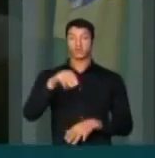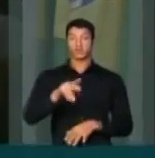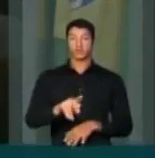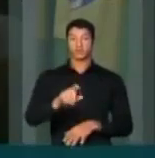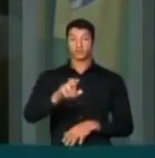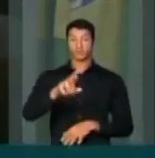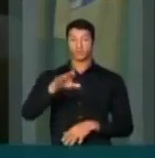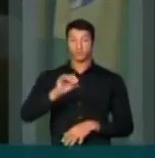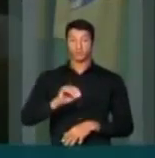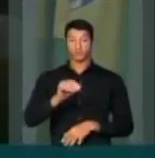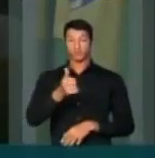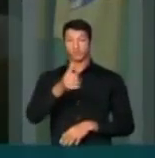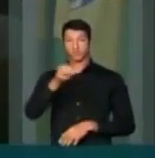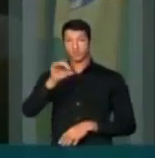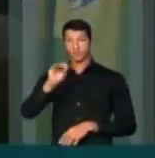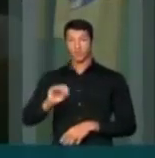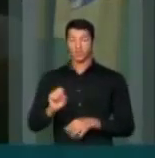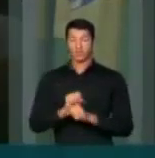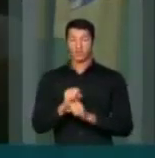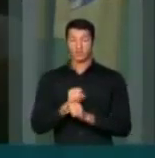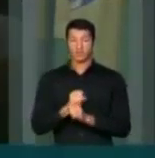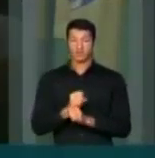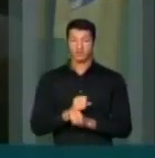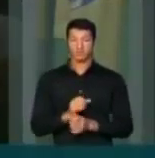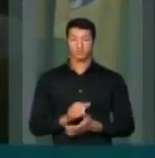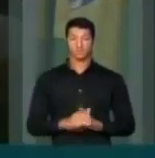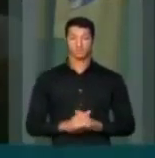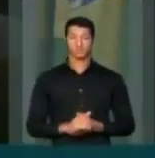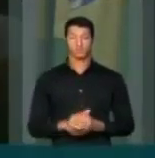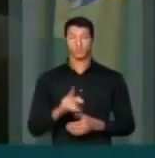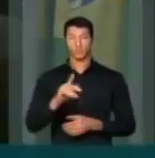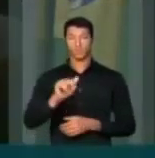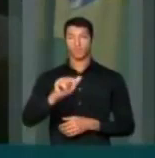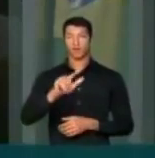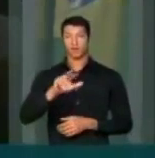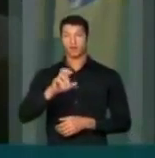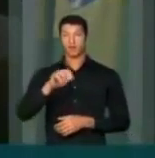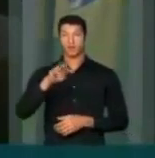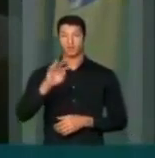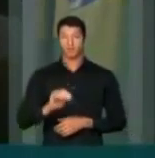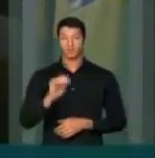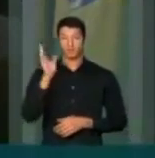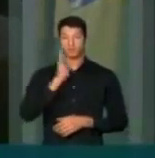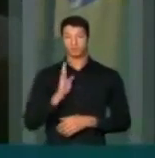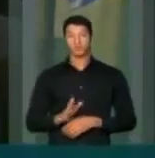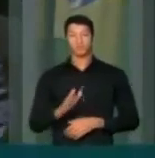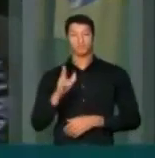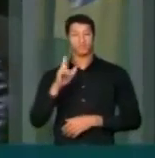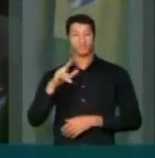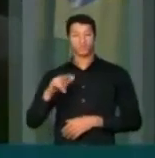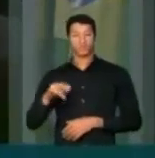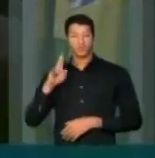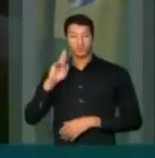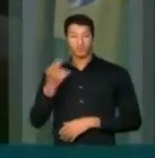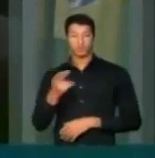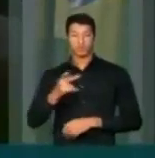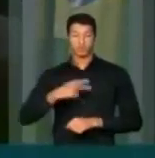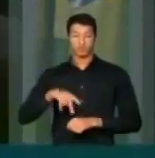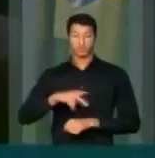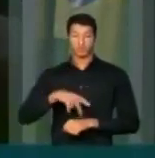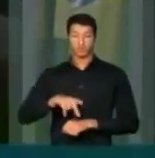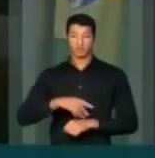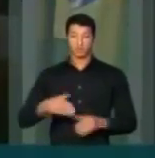nos 190 anos do parlamento brasileiro. Nunca na história desse